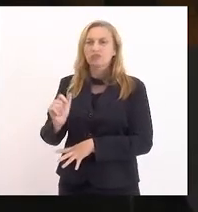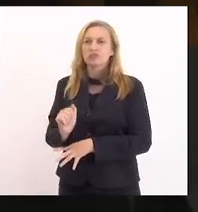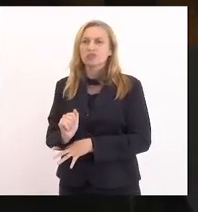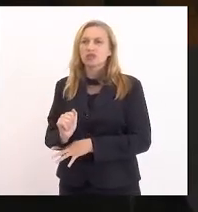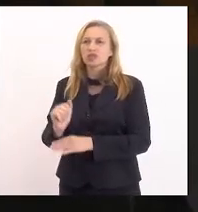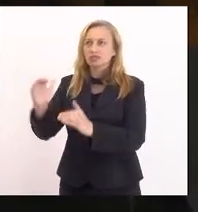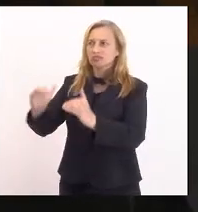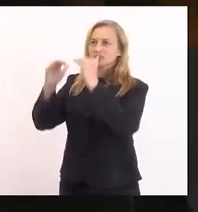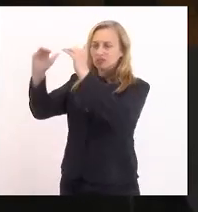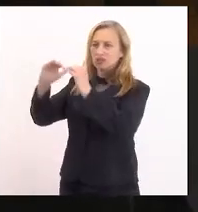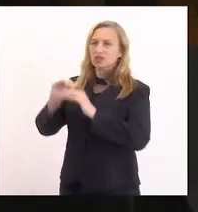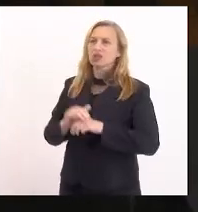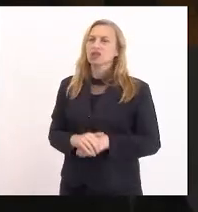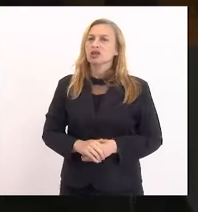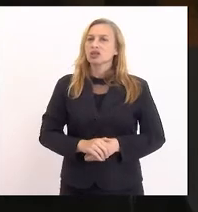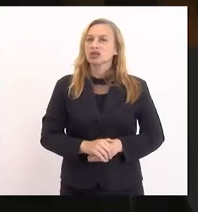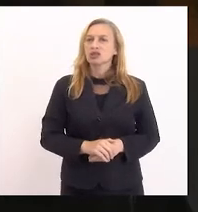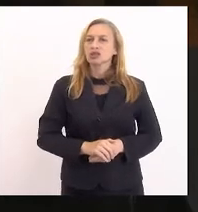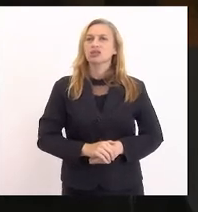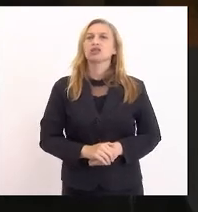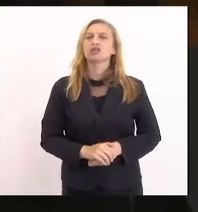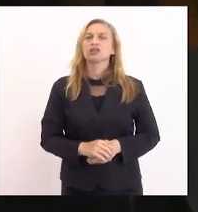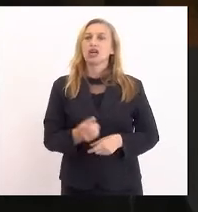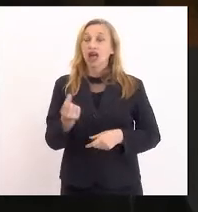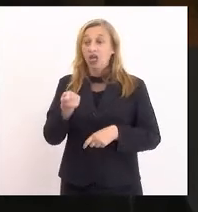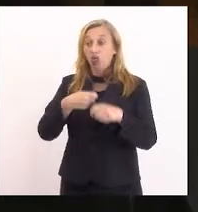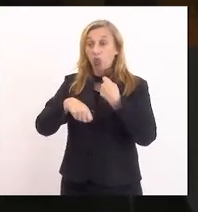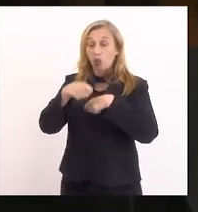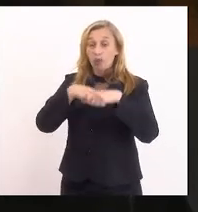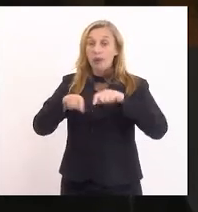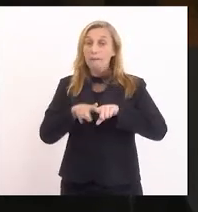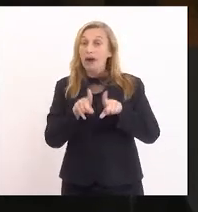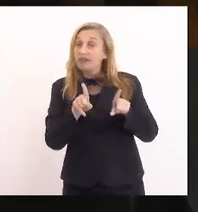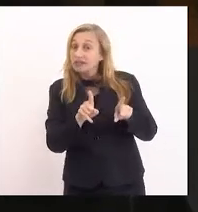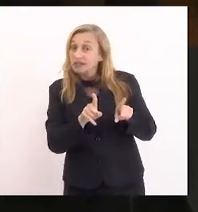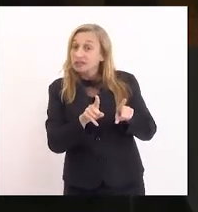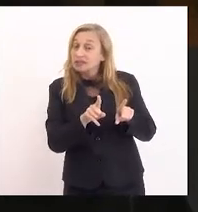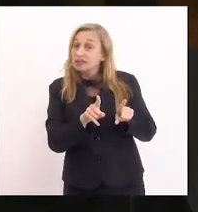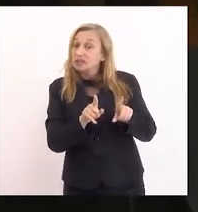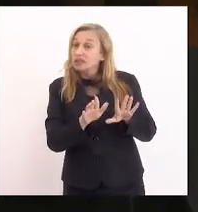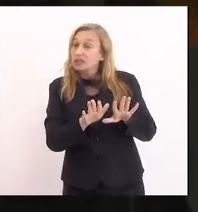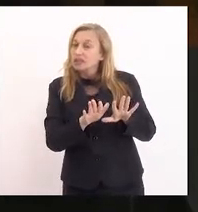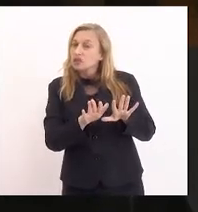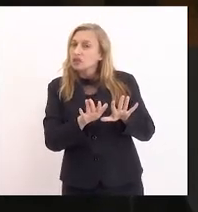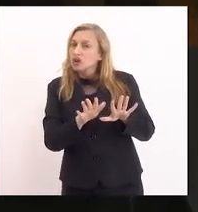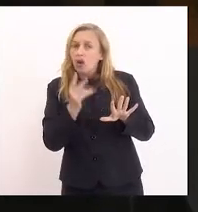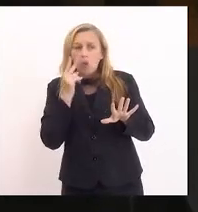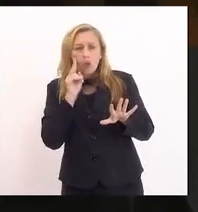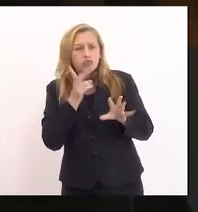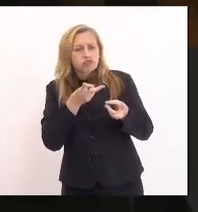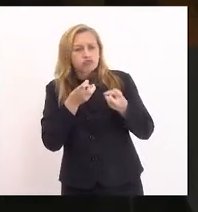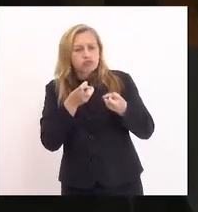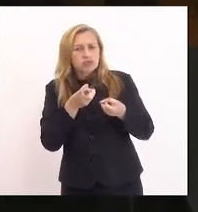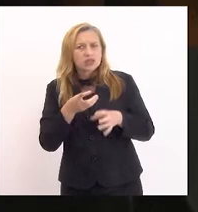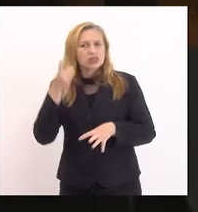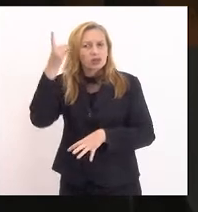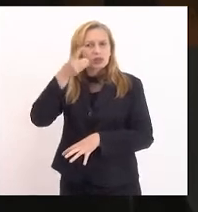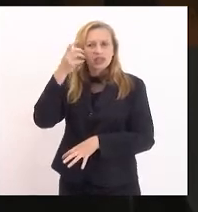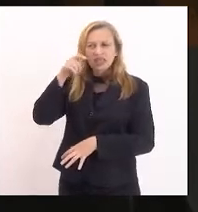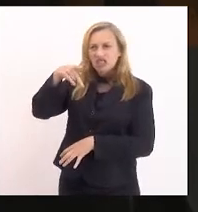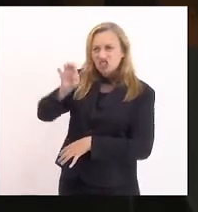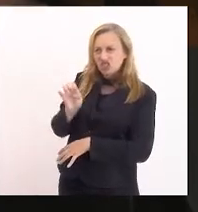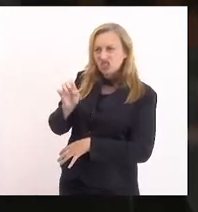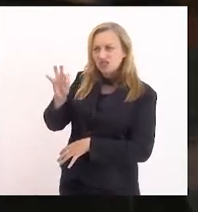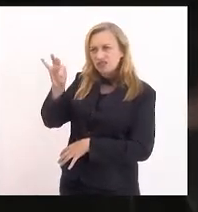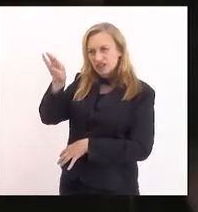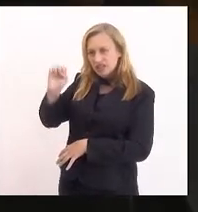conjuntura macroeconômica, mas, fico inclinado, porém, deputado Alexandre Freitas, circulando